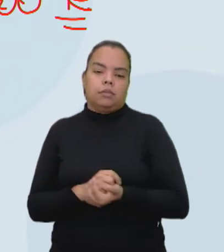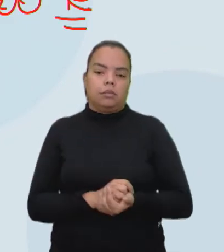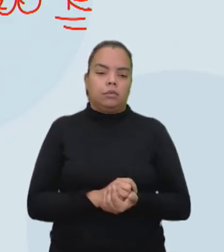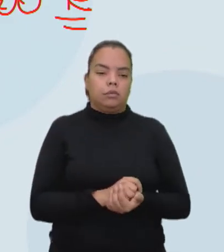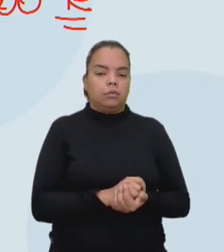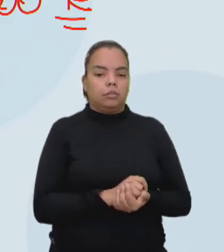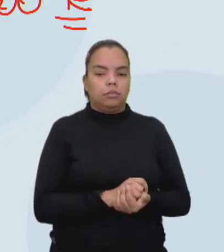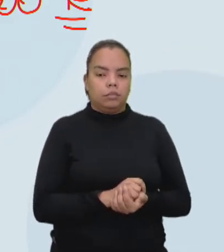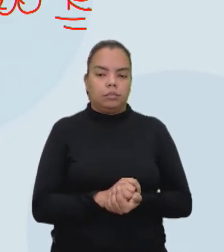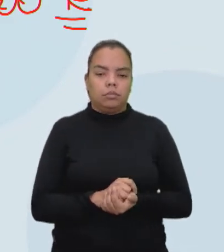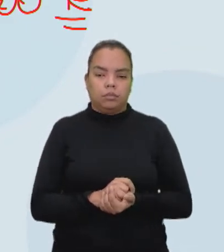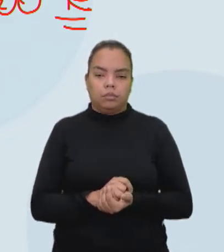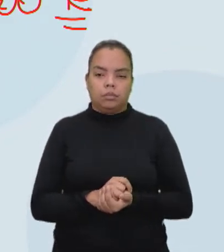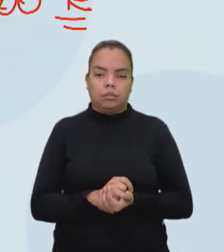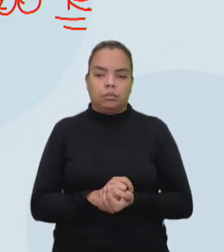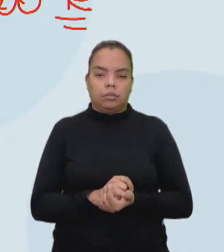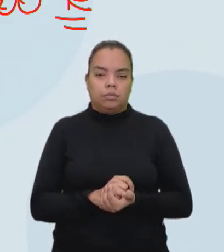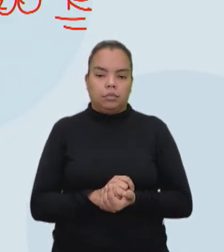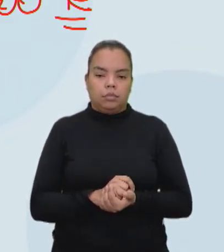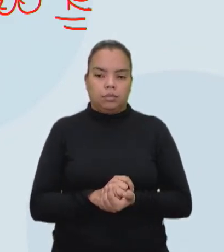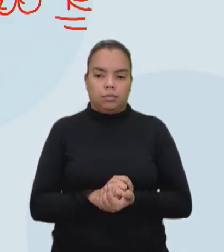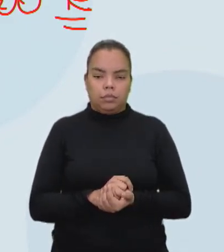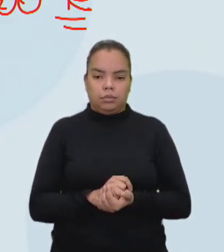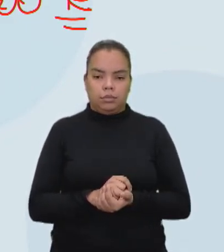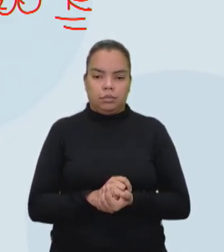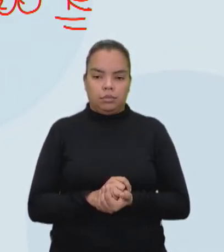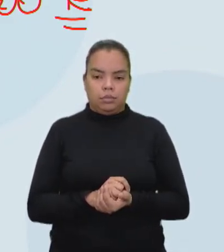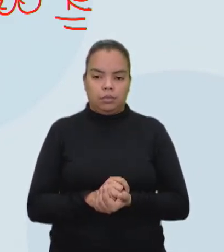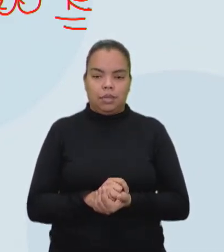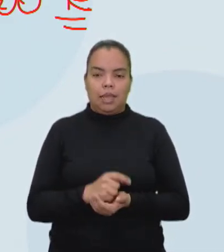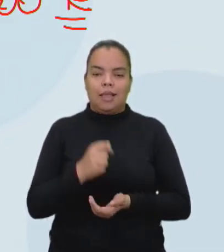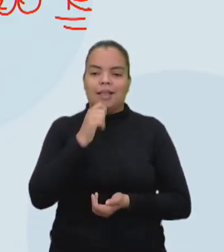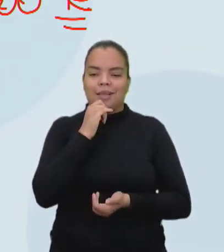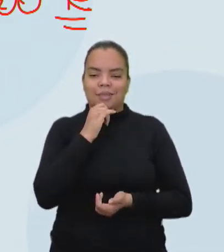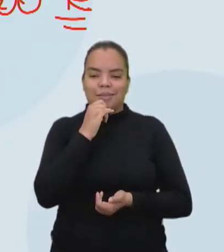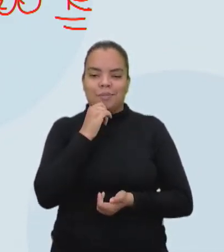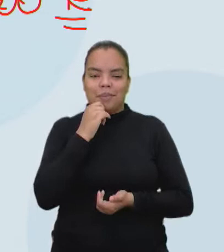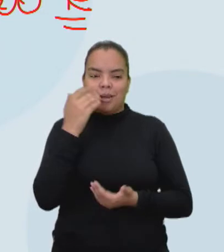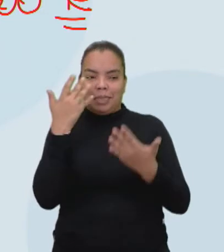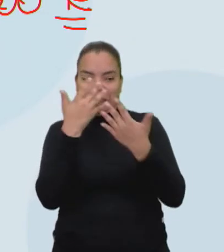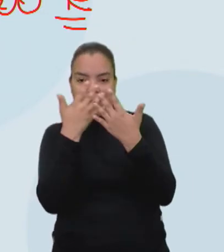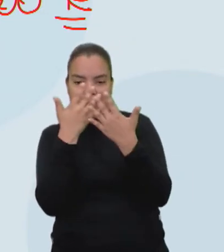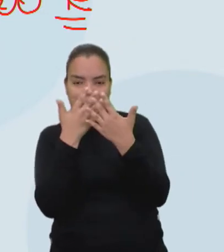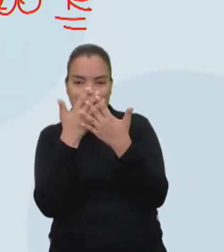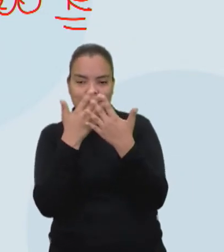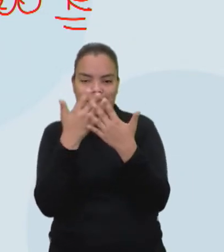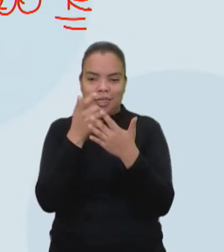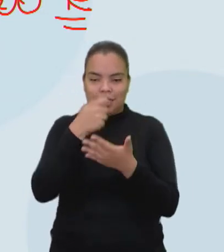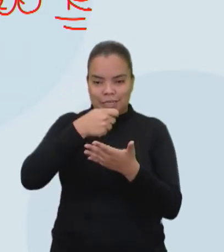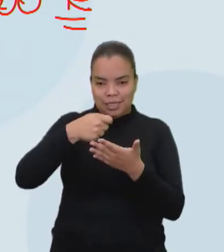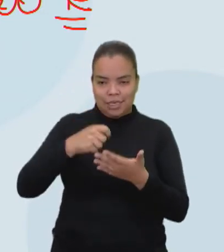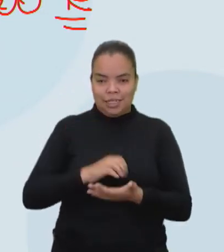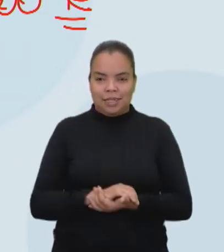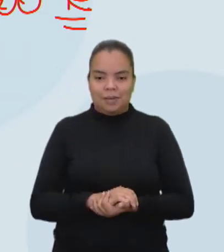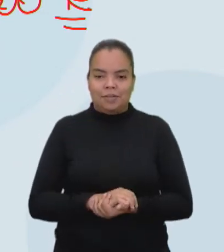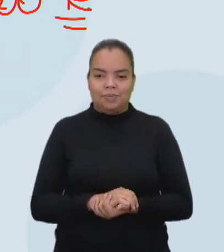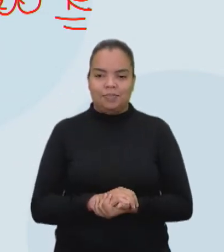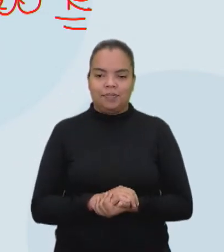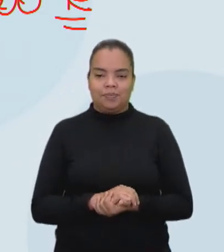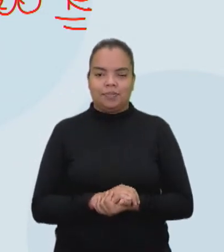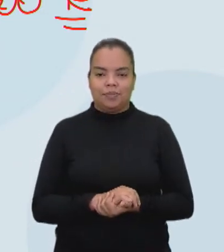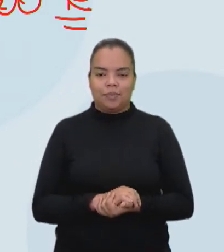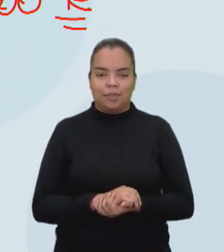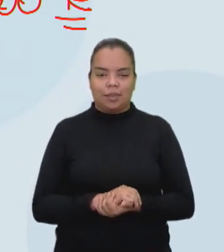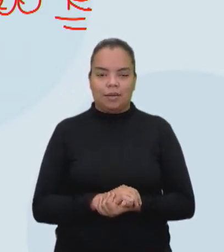nem a Kayane, nem a Yasmin aí. Espero não pegar vocês aí na hora da escrita. E a despesa que a gente